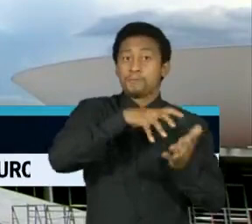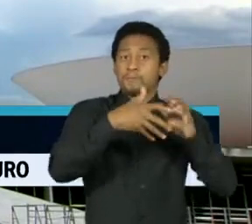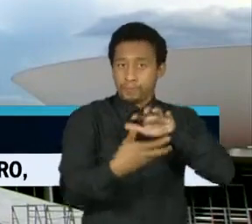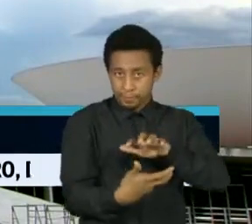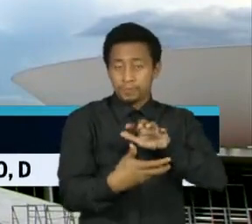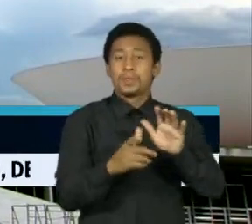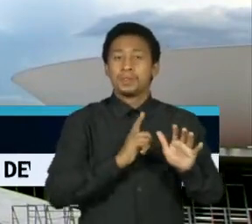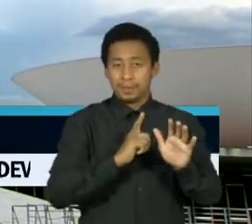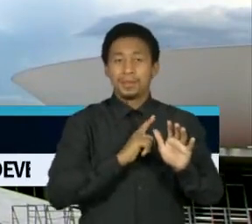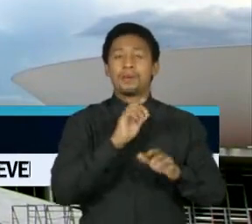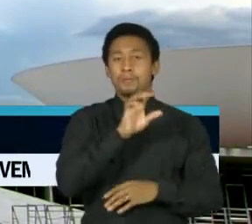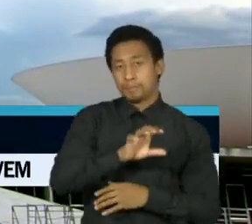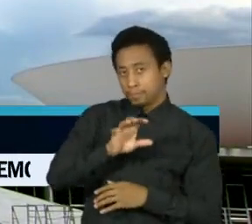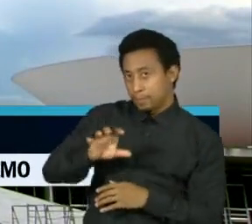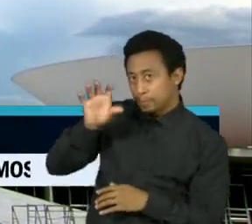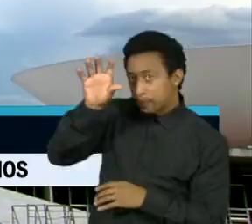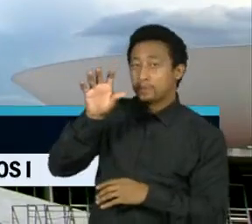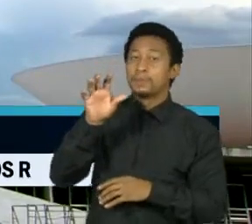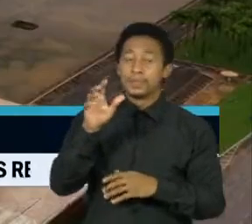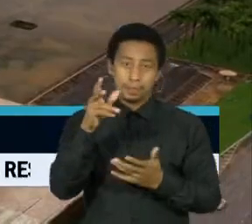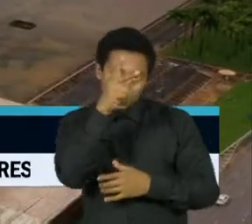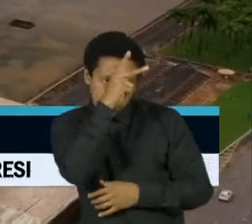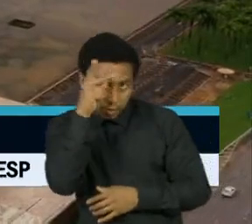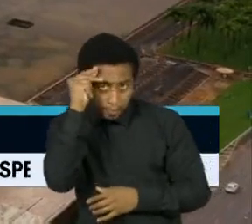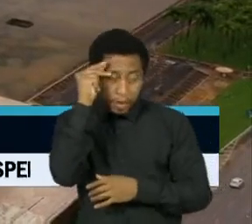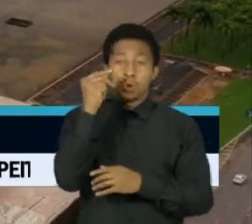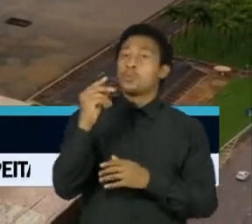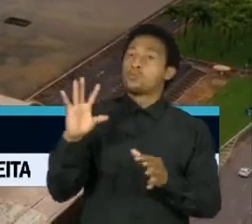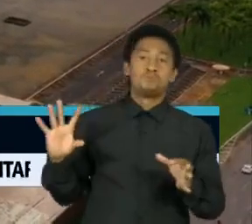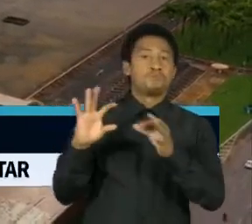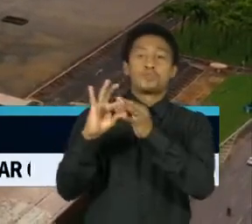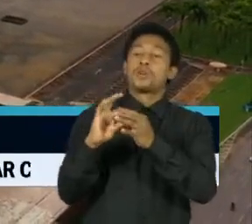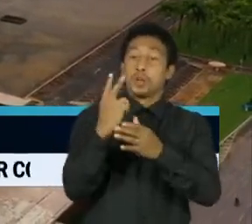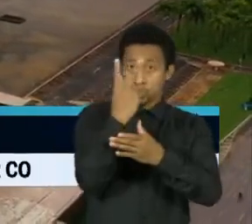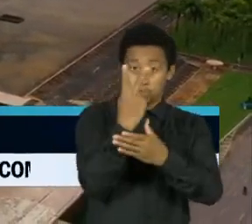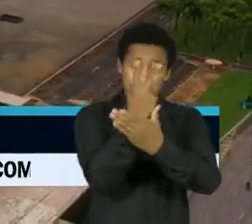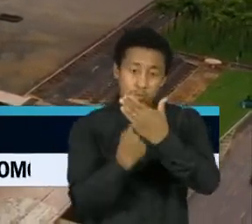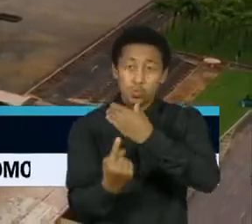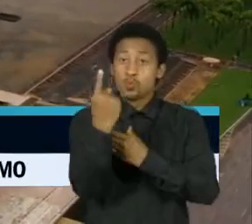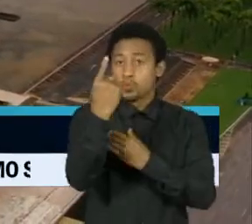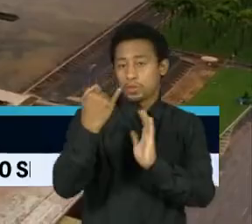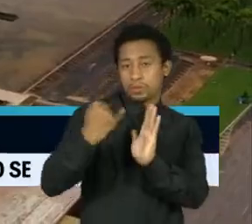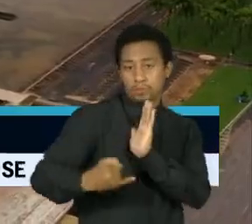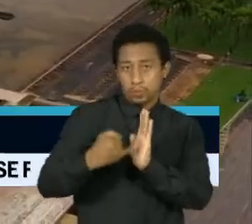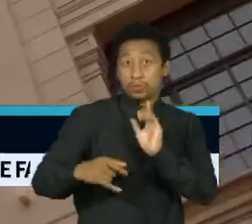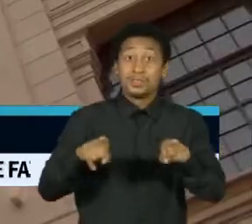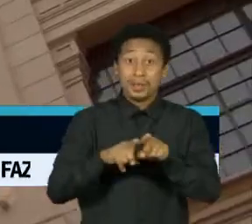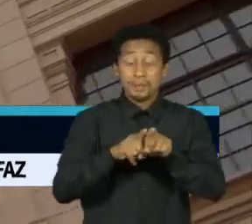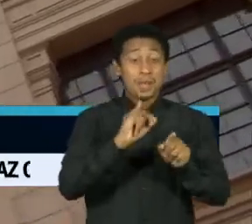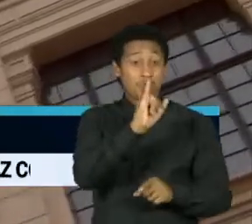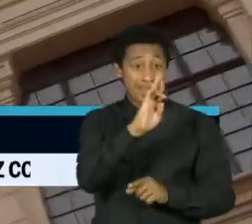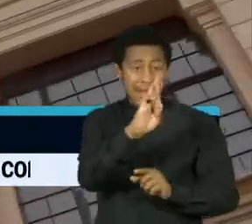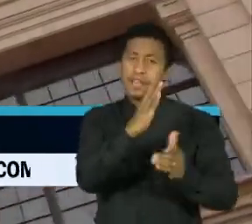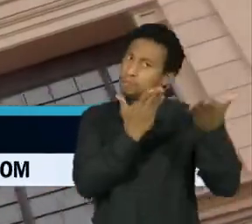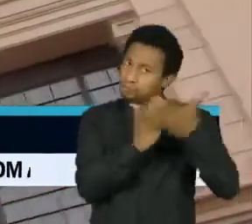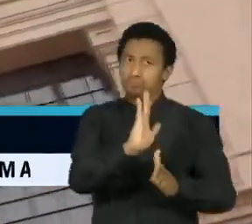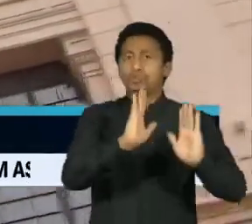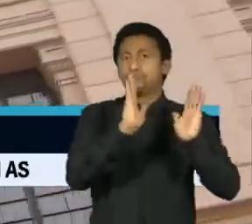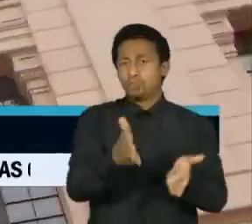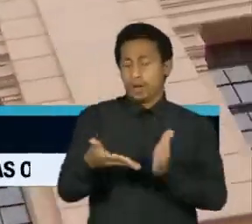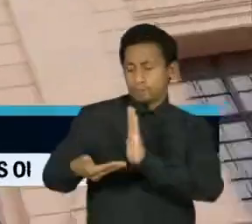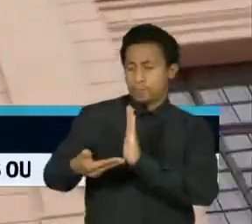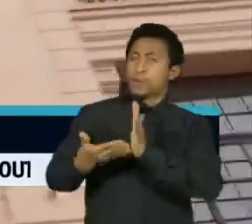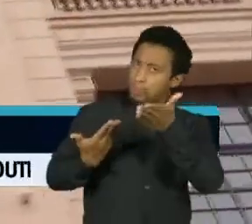federais, estaduais e municipais em duas tarifas. E a reforma do imposto de renda, já aprovada pela Câmara. O governo também